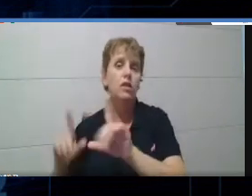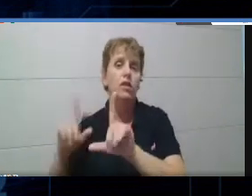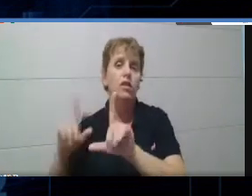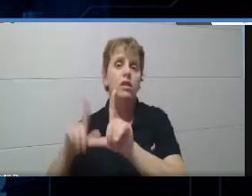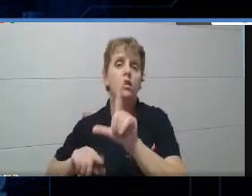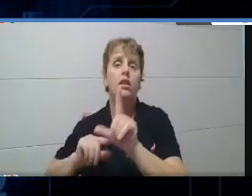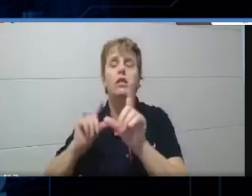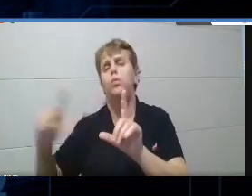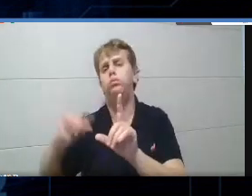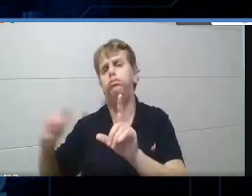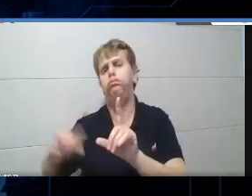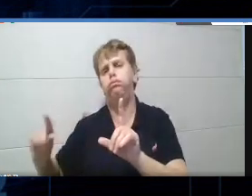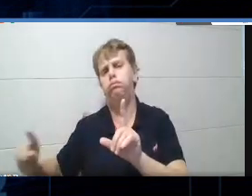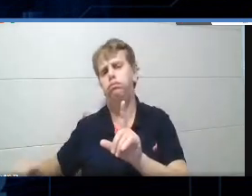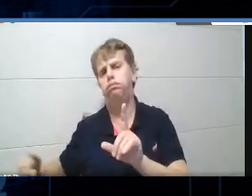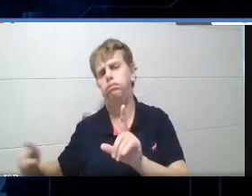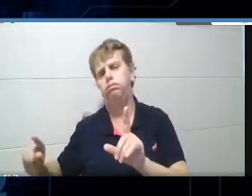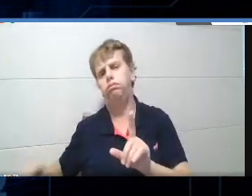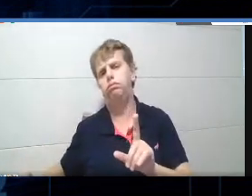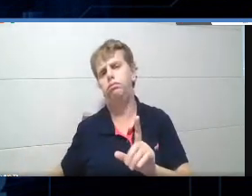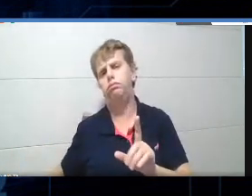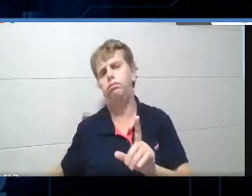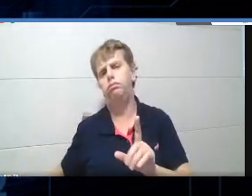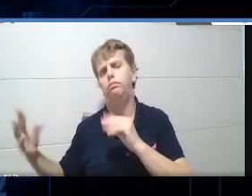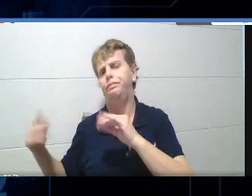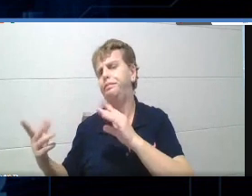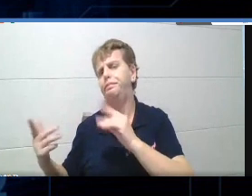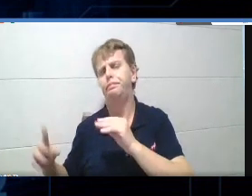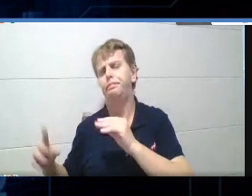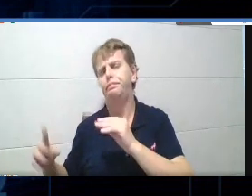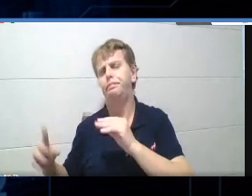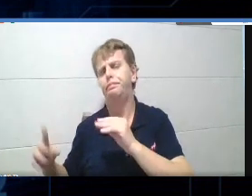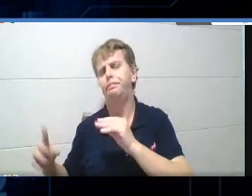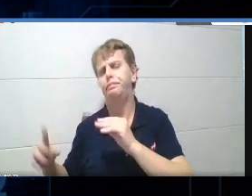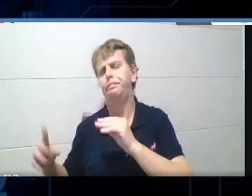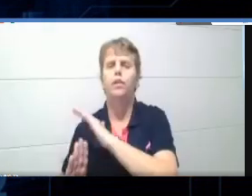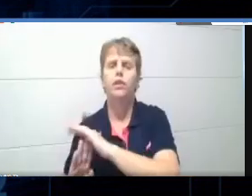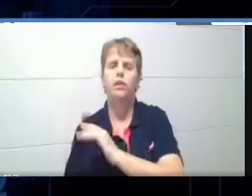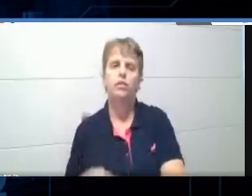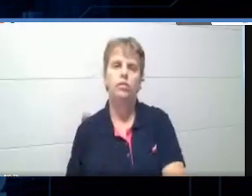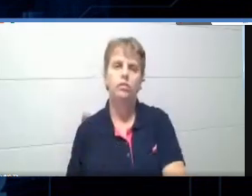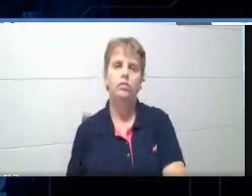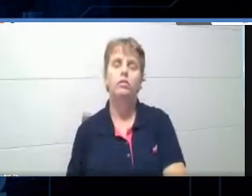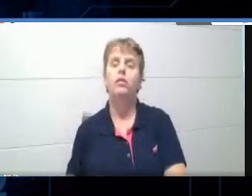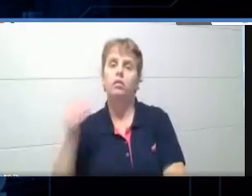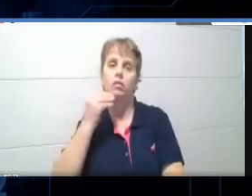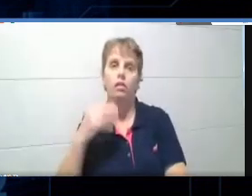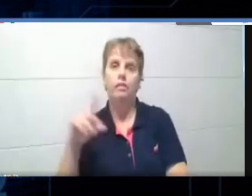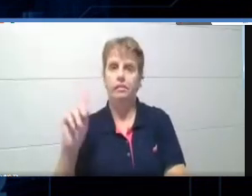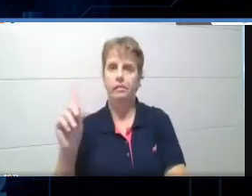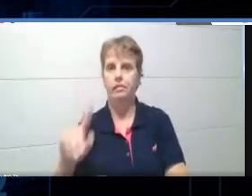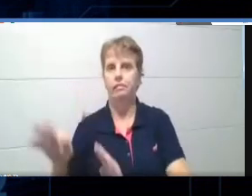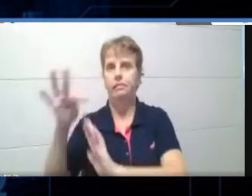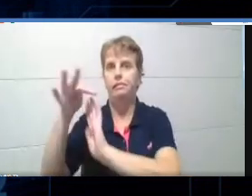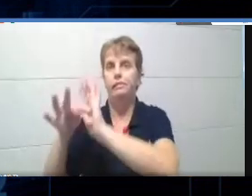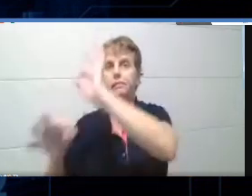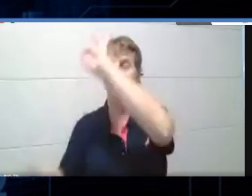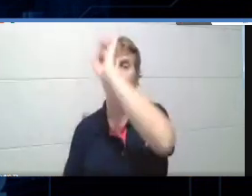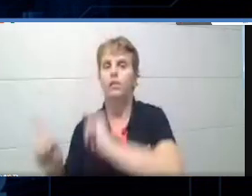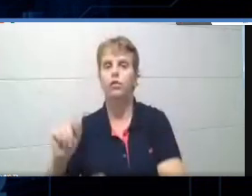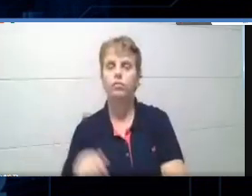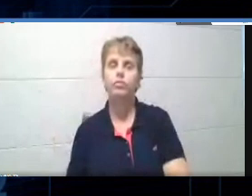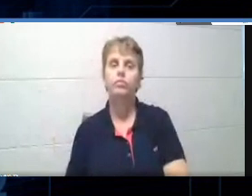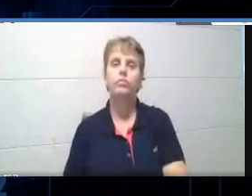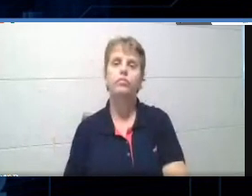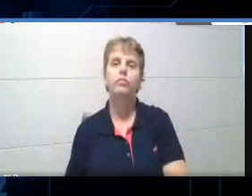posso colocar questões... Claro, eu não vou colocar um texto gigante aqui dentro, né? Mas isso